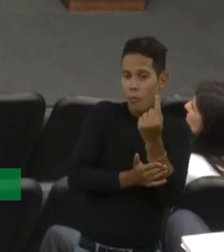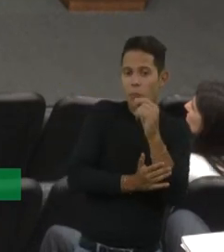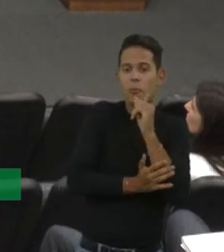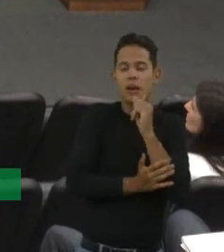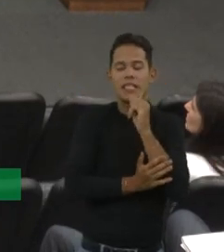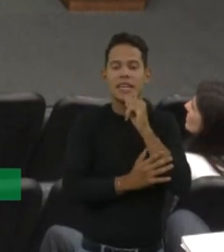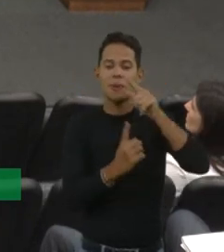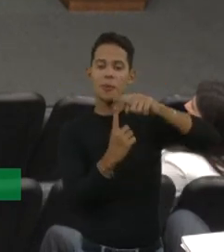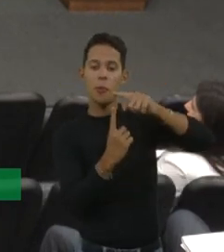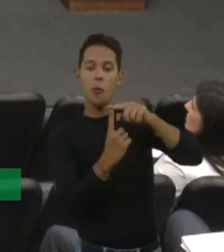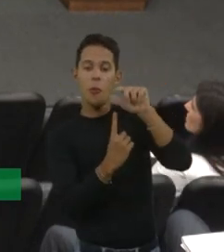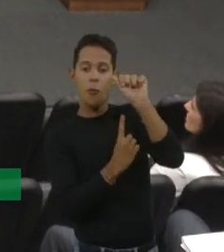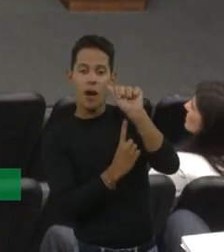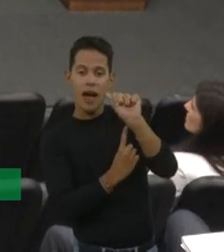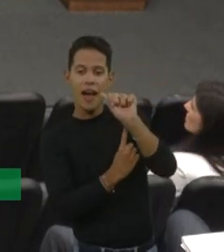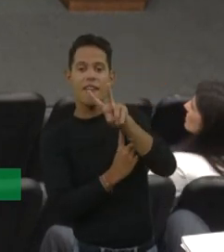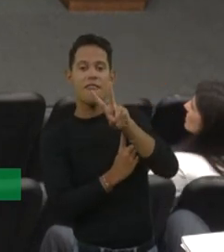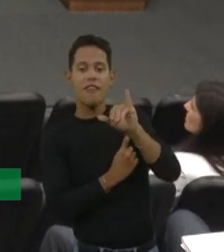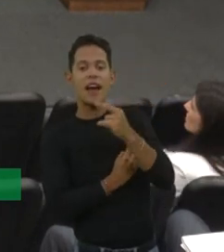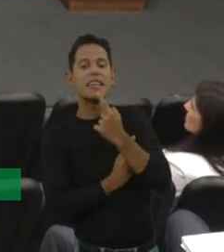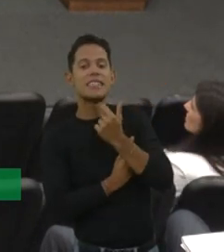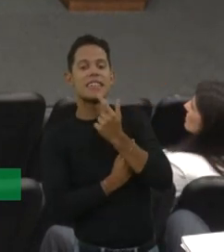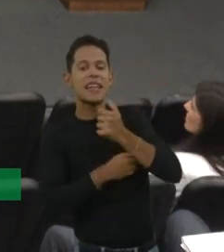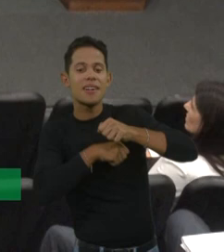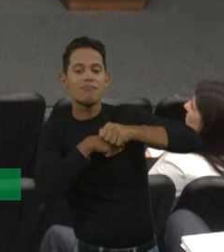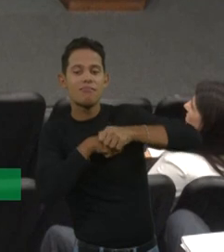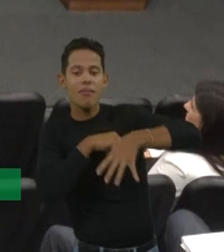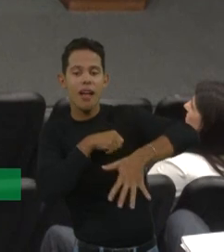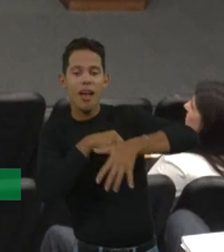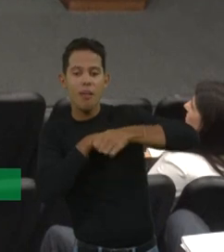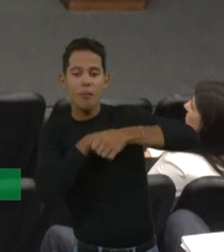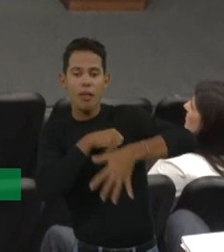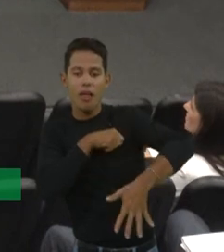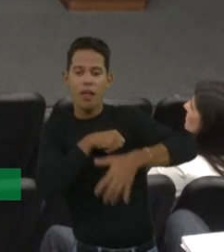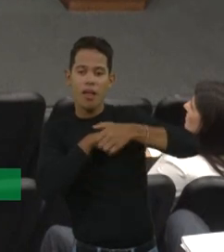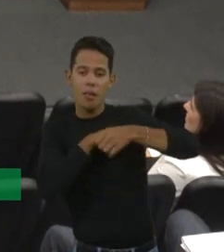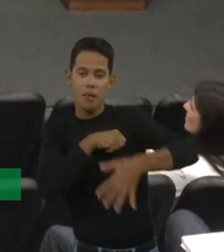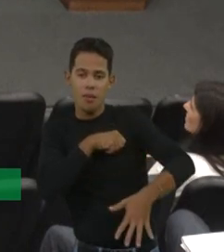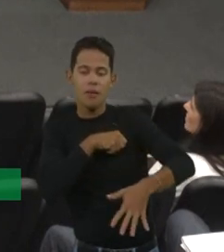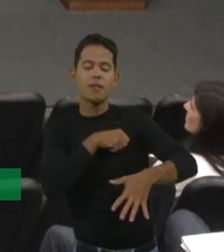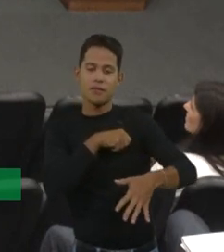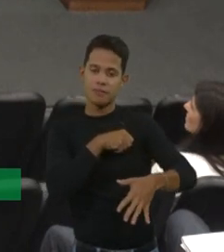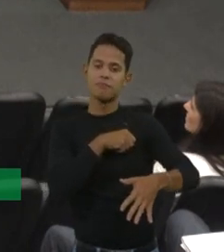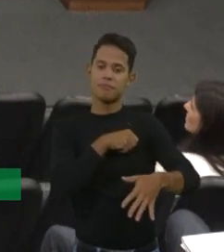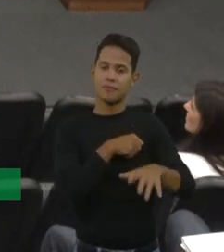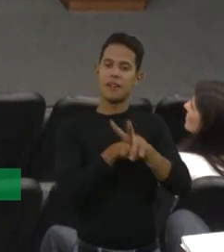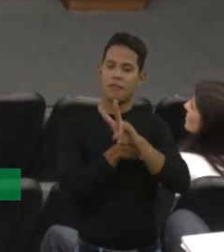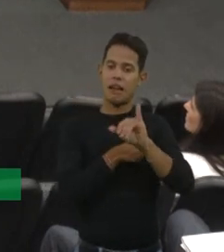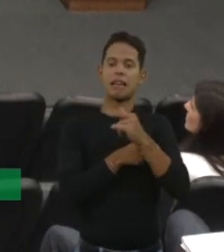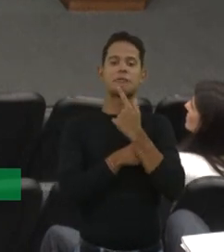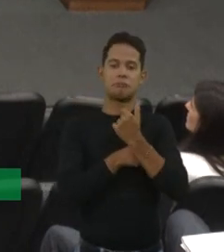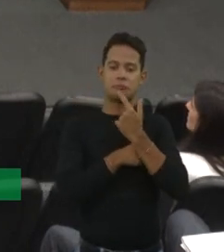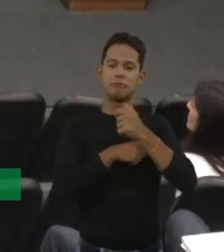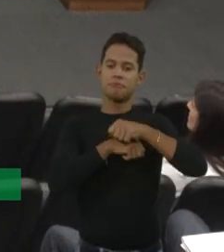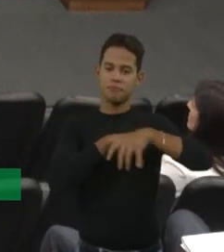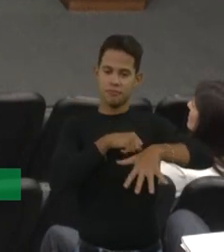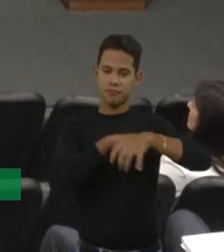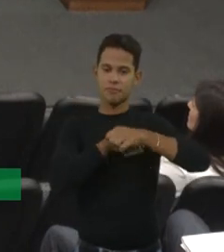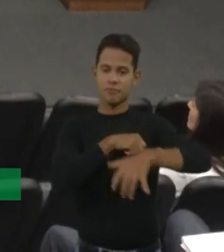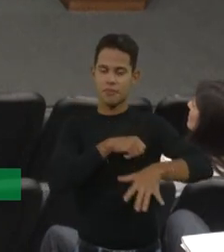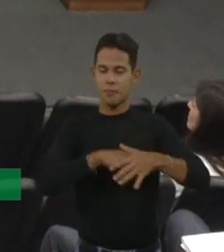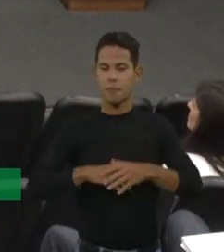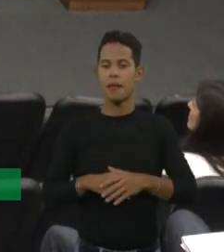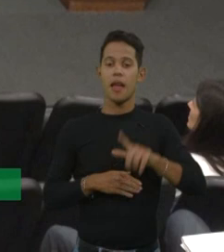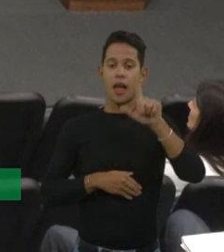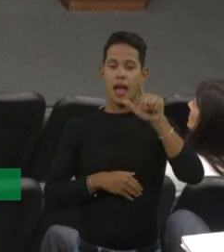já tem uma discrasia sanguínea, um distúrbio da coagulação do sangue com tendência a sangrar. Então, é